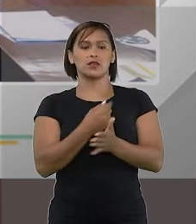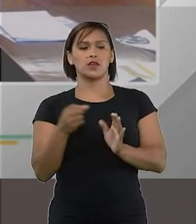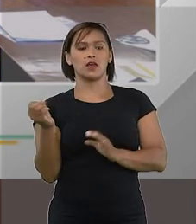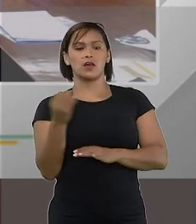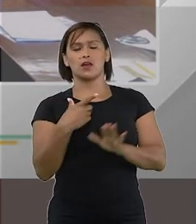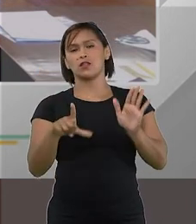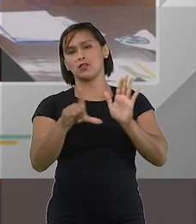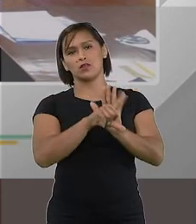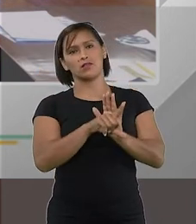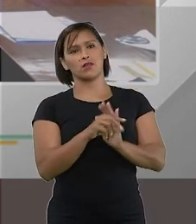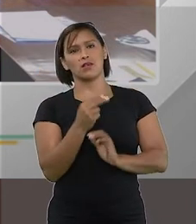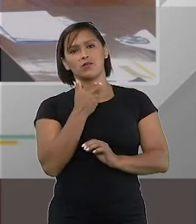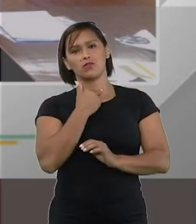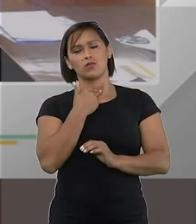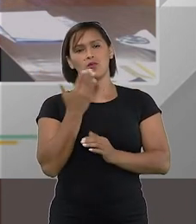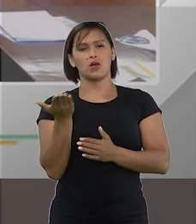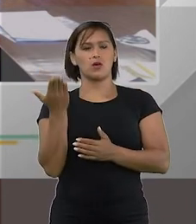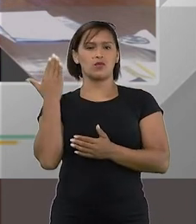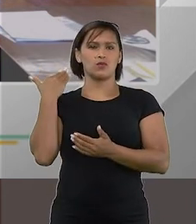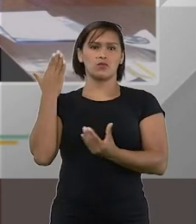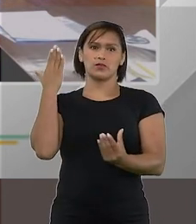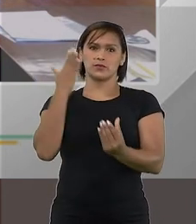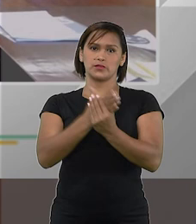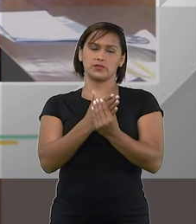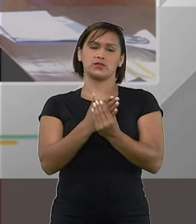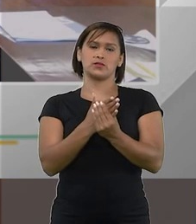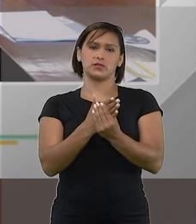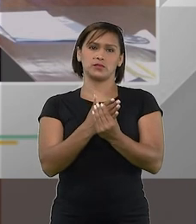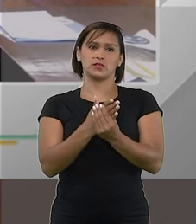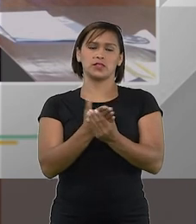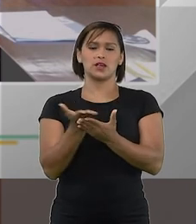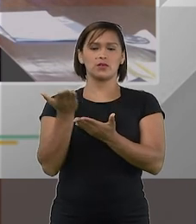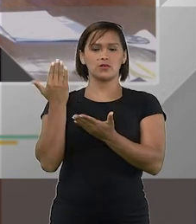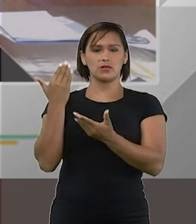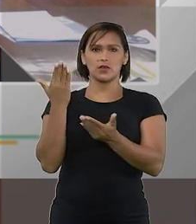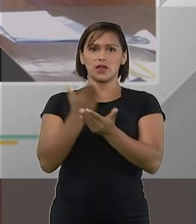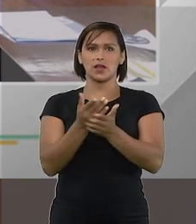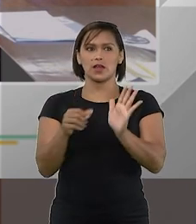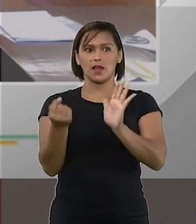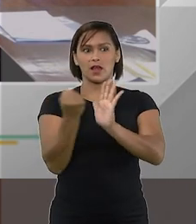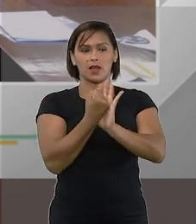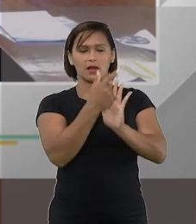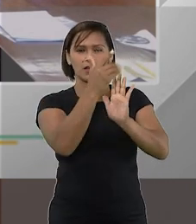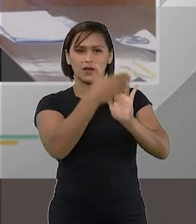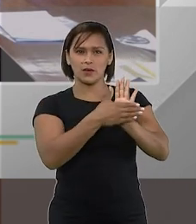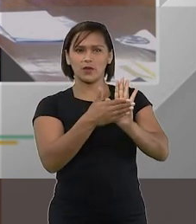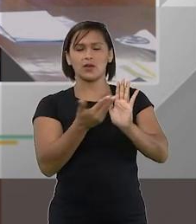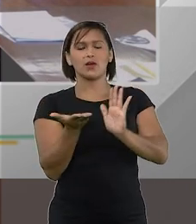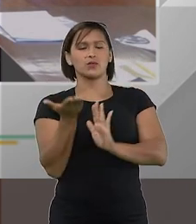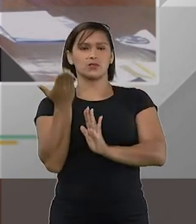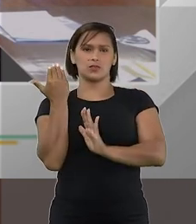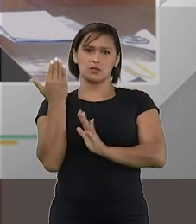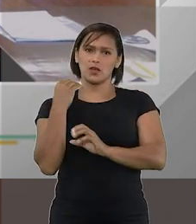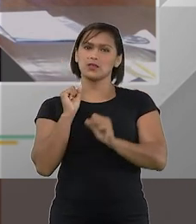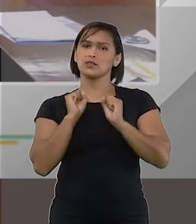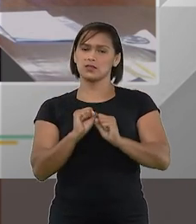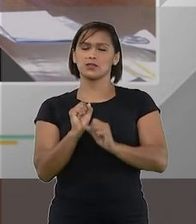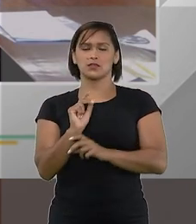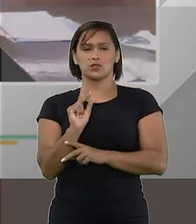que a nova lei não pode incendiar aos casos que começaram a ser postulados agora os casos passados